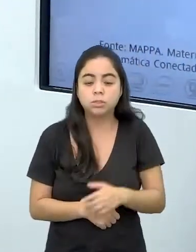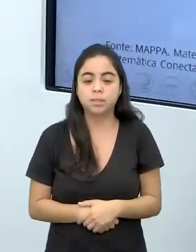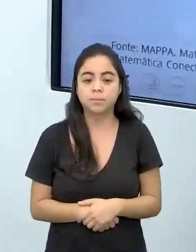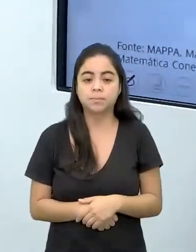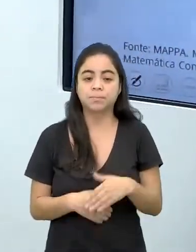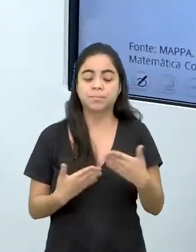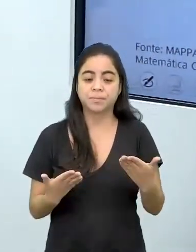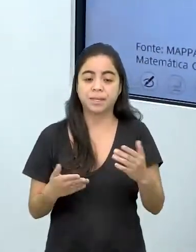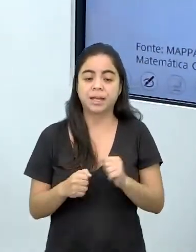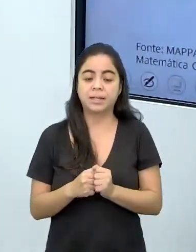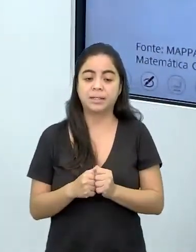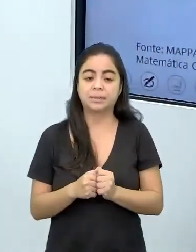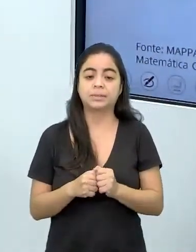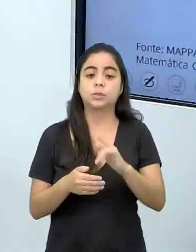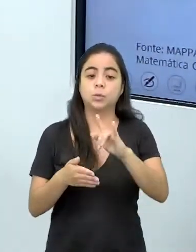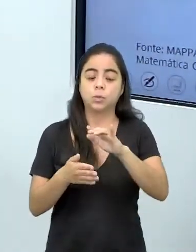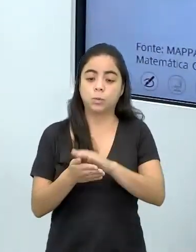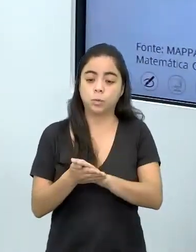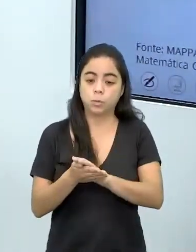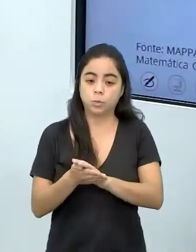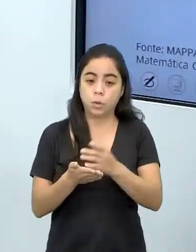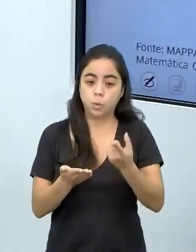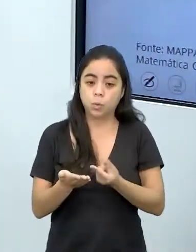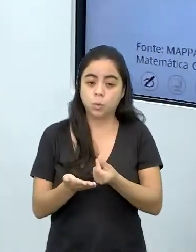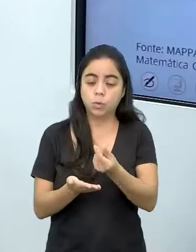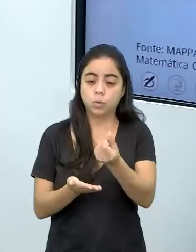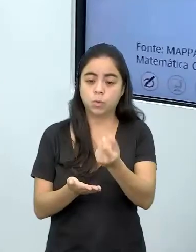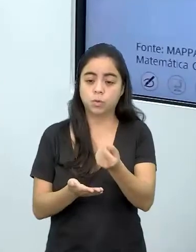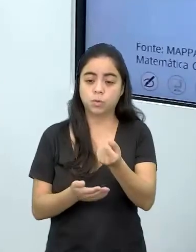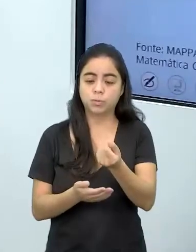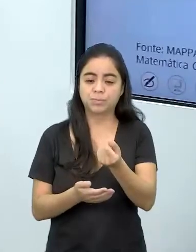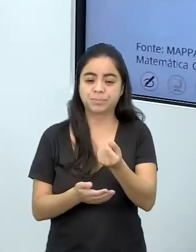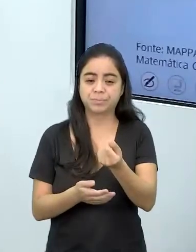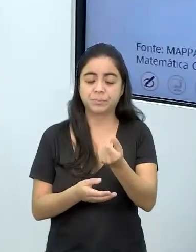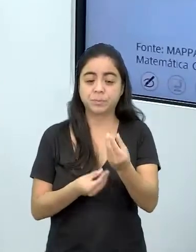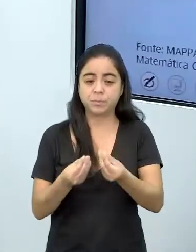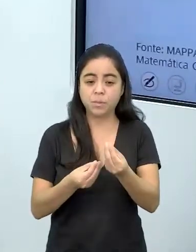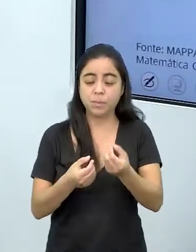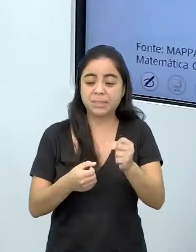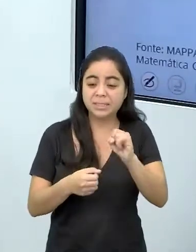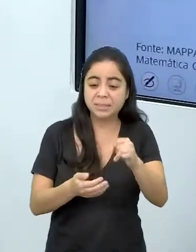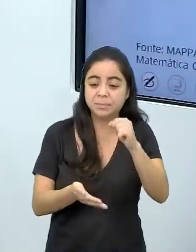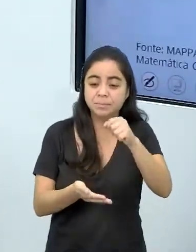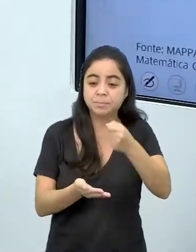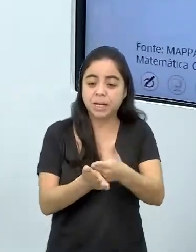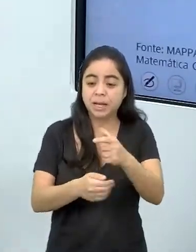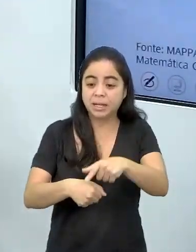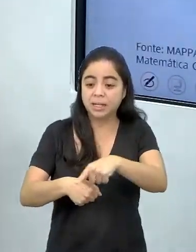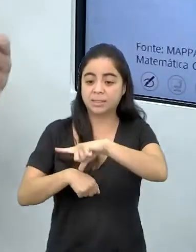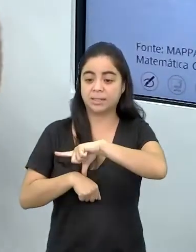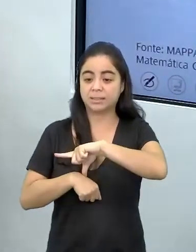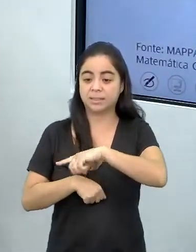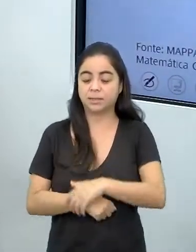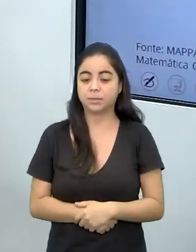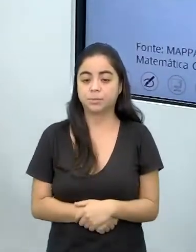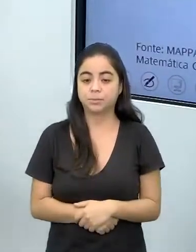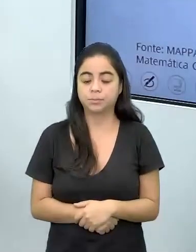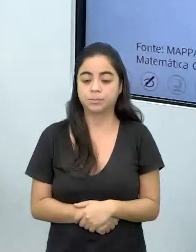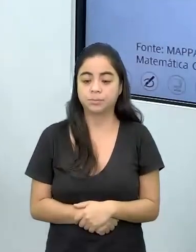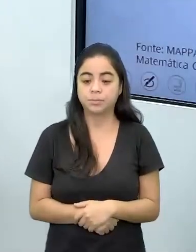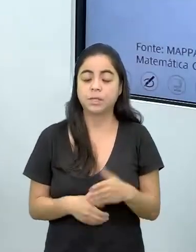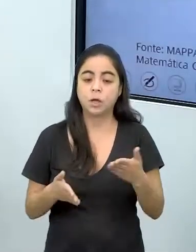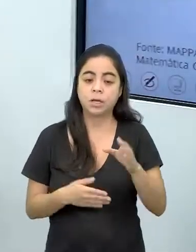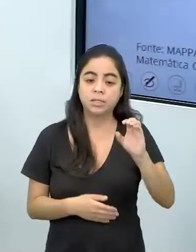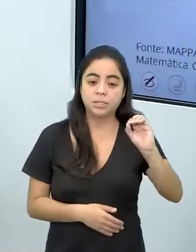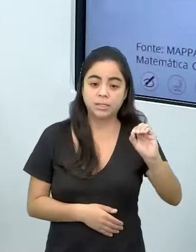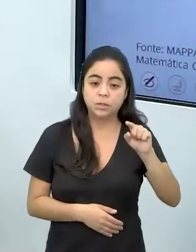no orçamento realizado se a gente fizer essa... pagar atrasado, né? Ou pagar com o mínimo. Vamos transformar 0